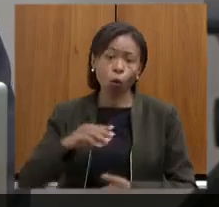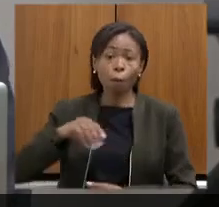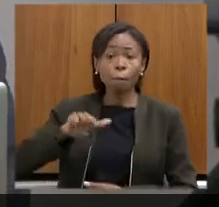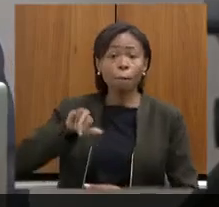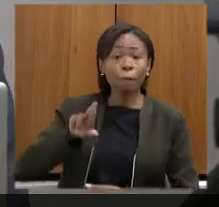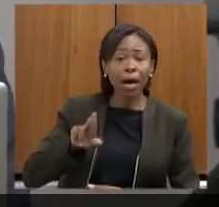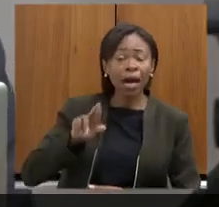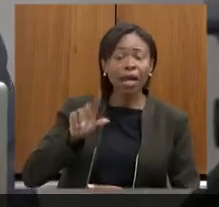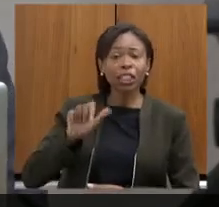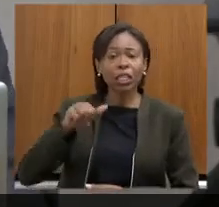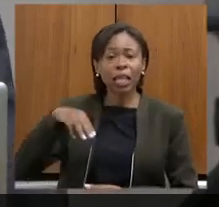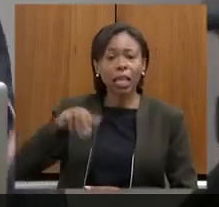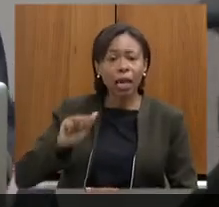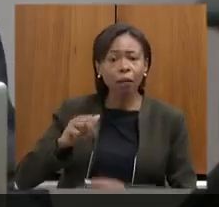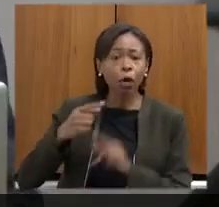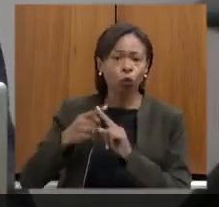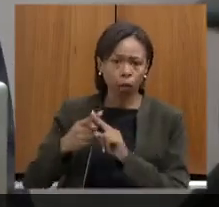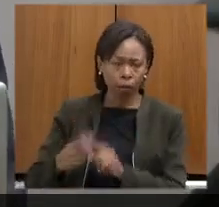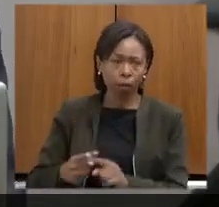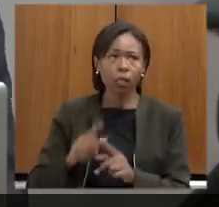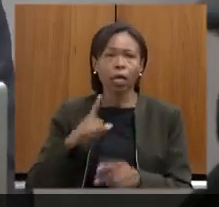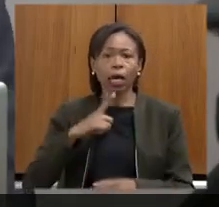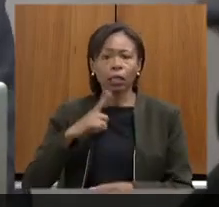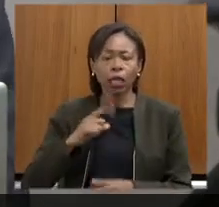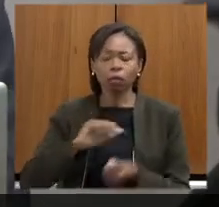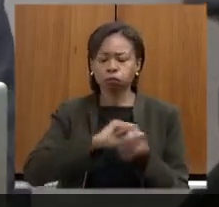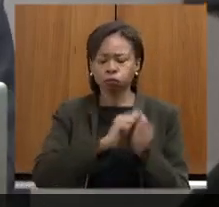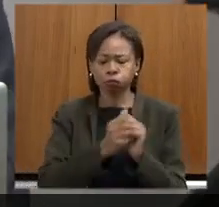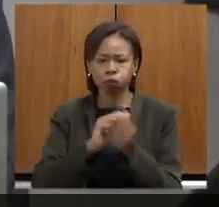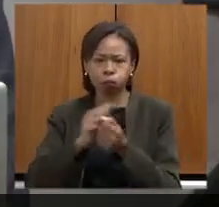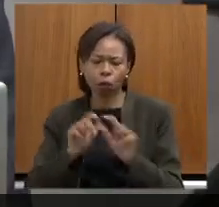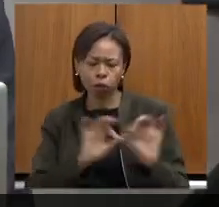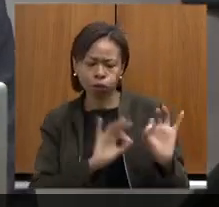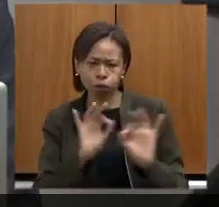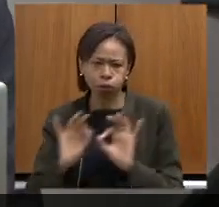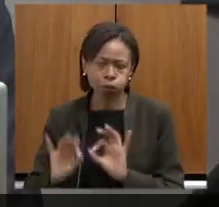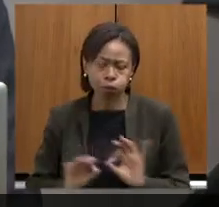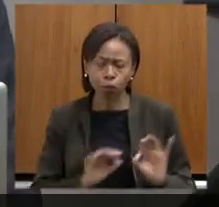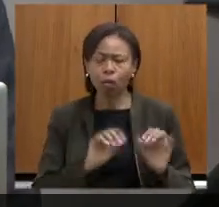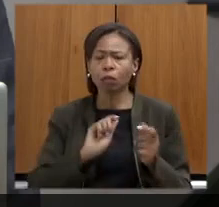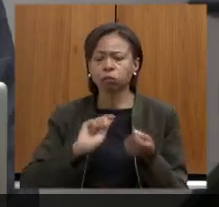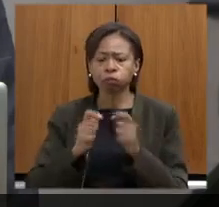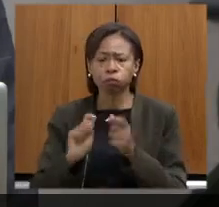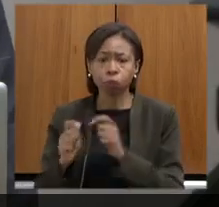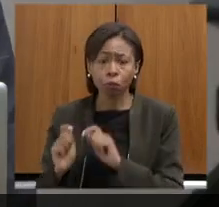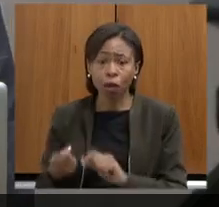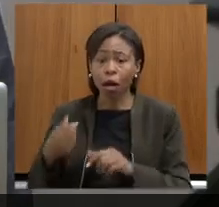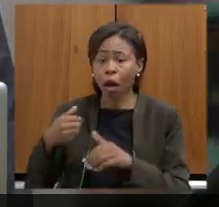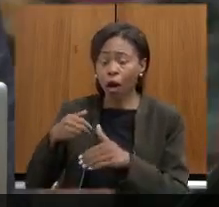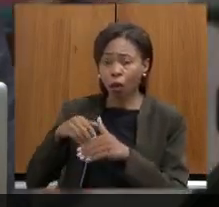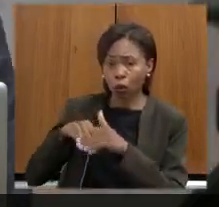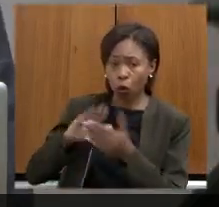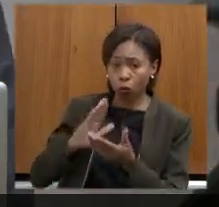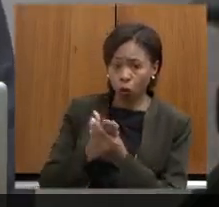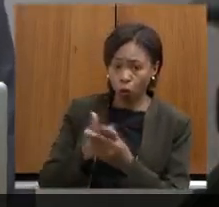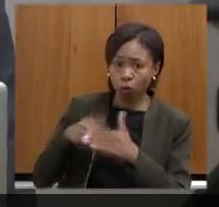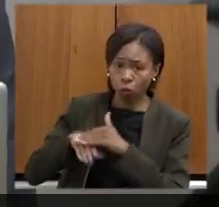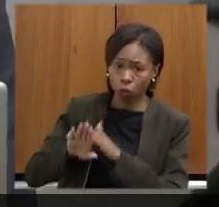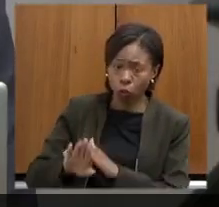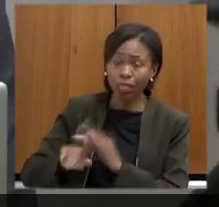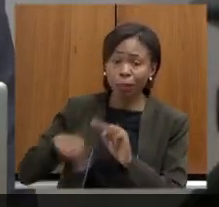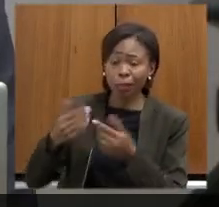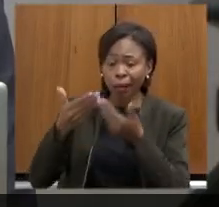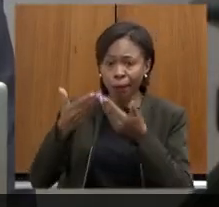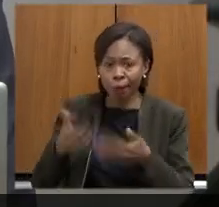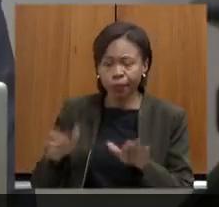nunca mais teve as alterações as adequações foi arquivado e foi aberto novamente